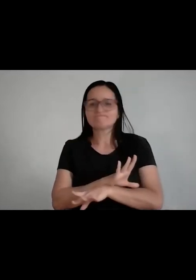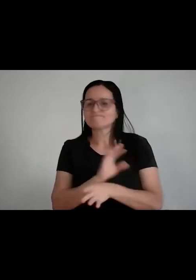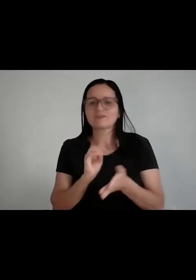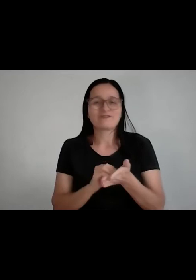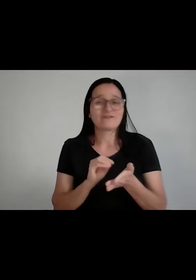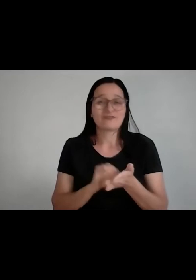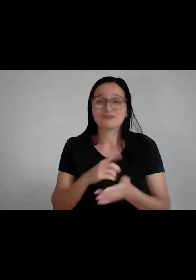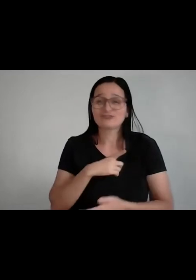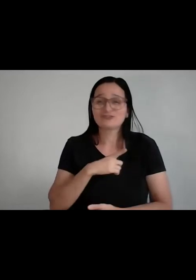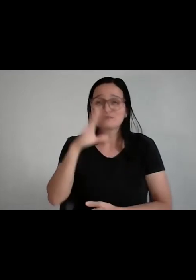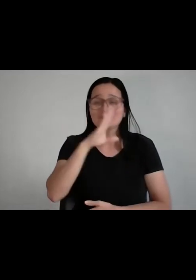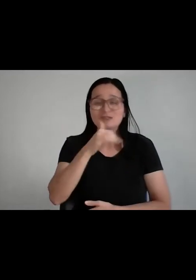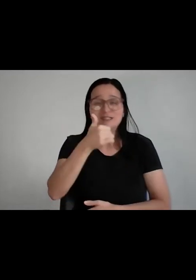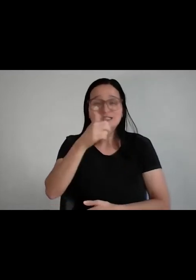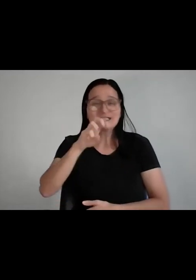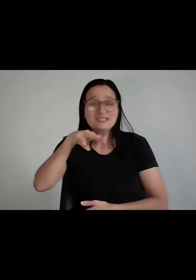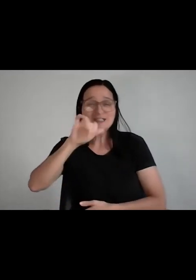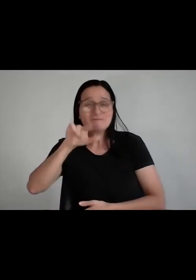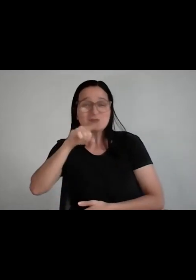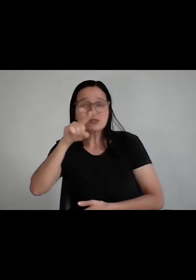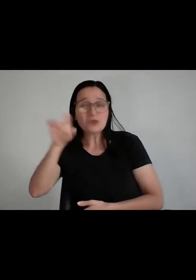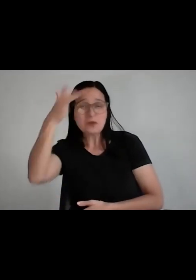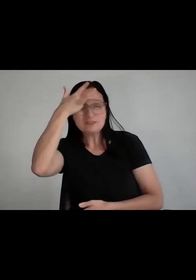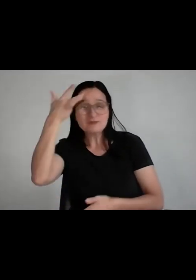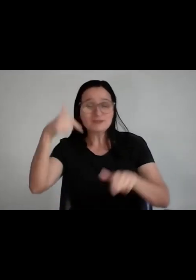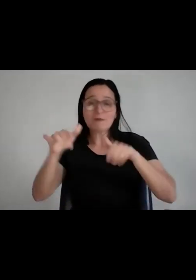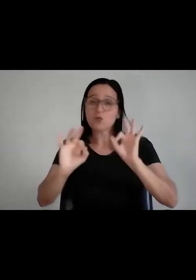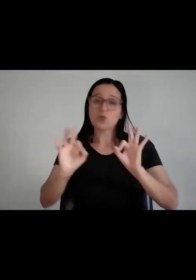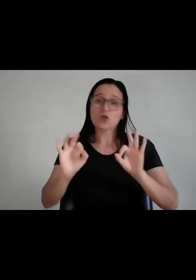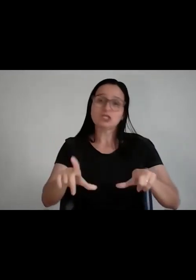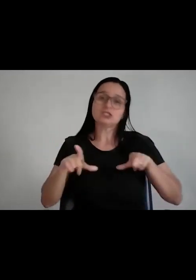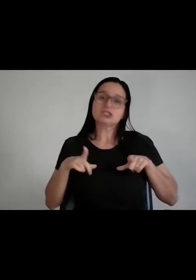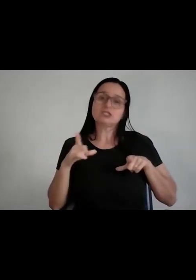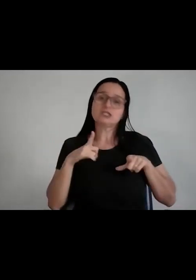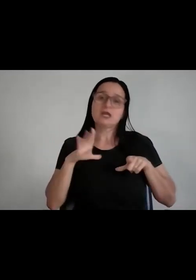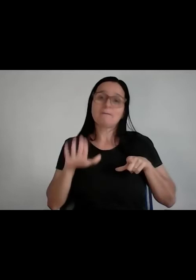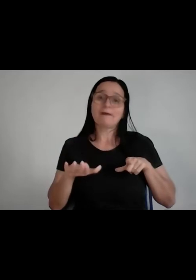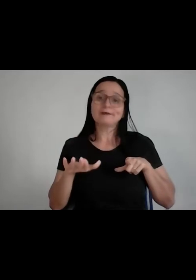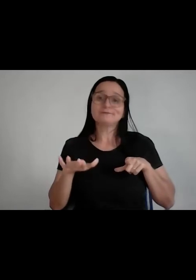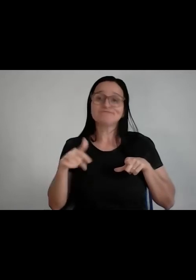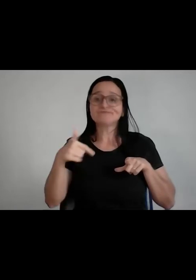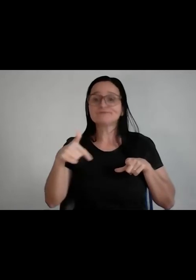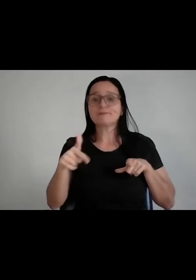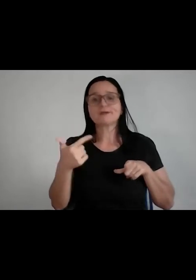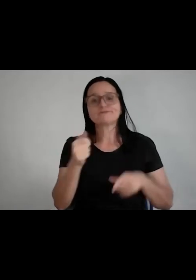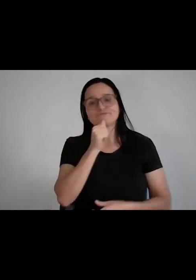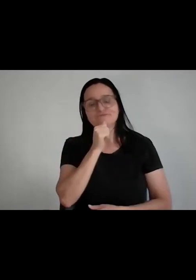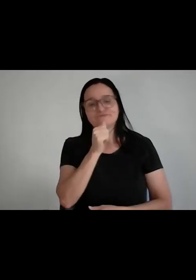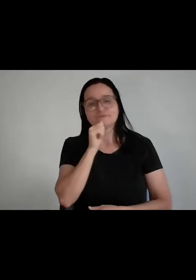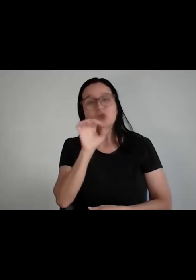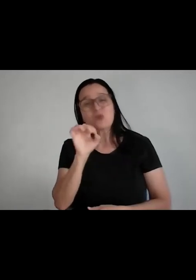desempregados e tem muita gente com diploma desempregado. Ou em subemprego, tá? Que é um